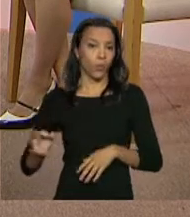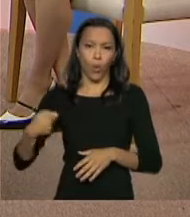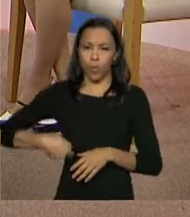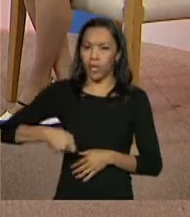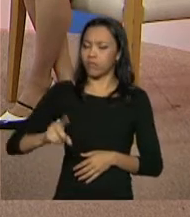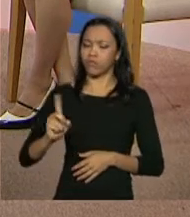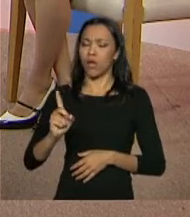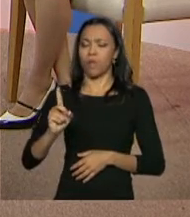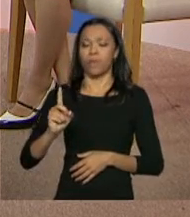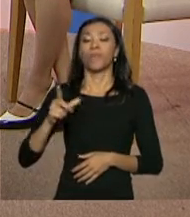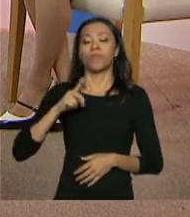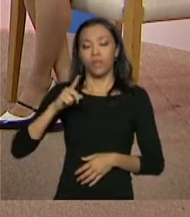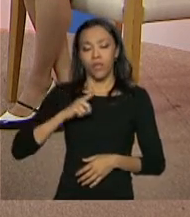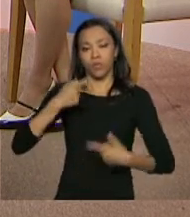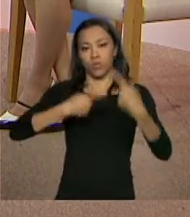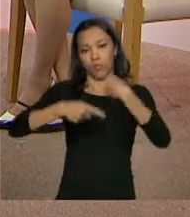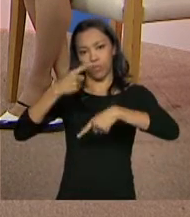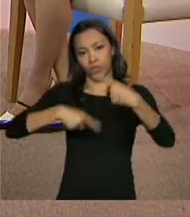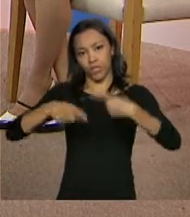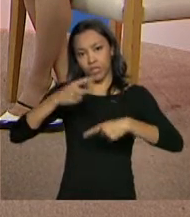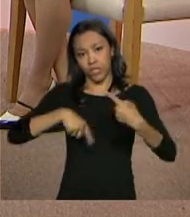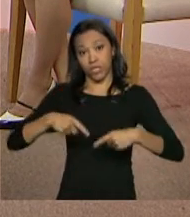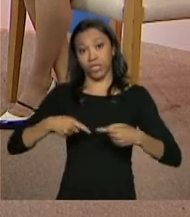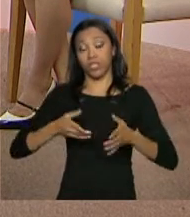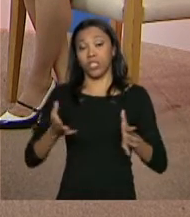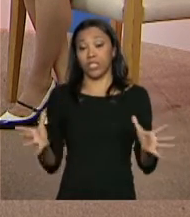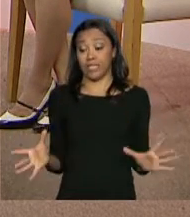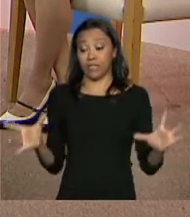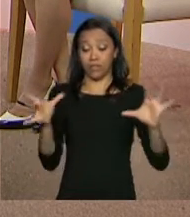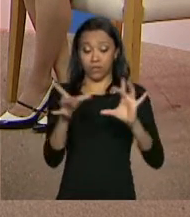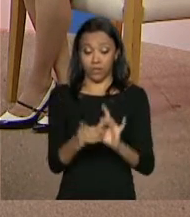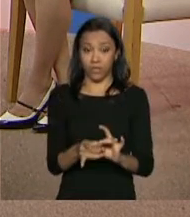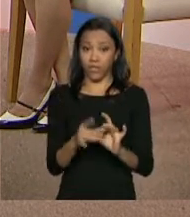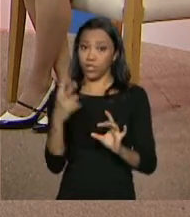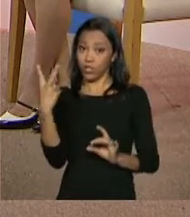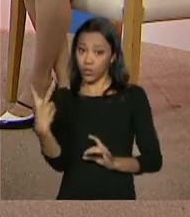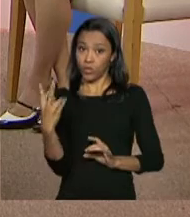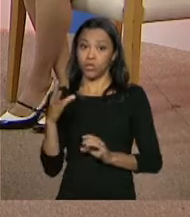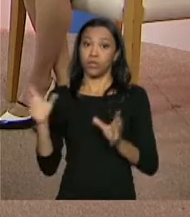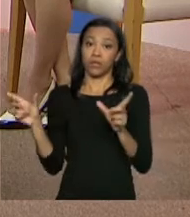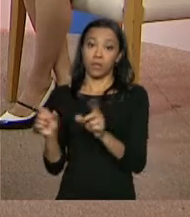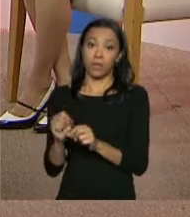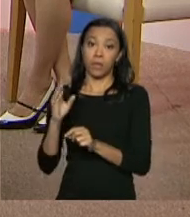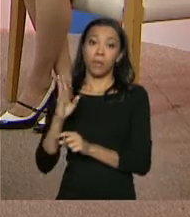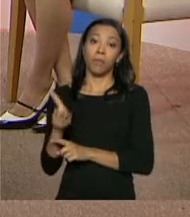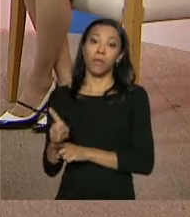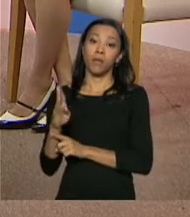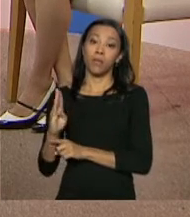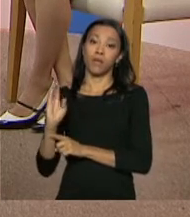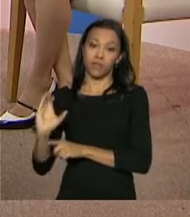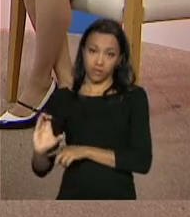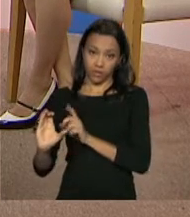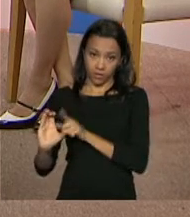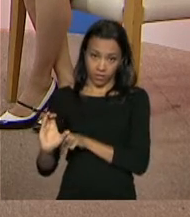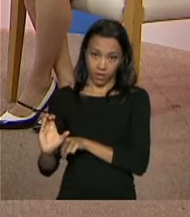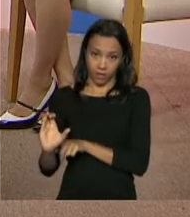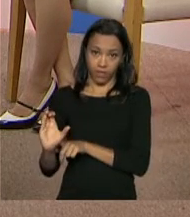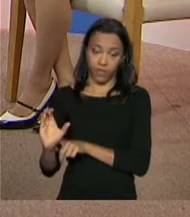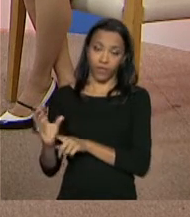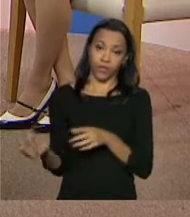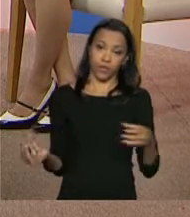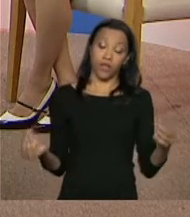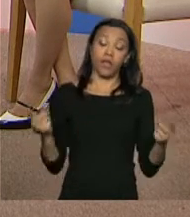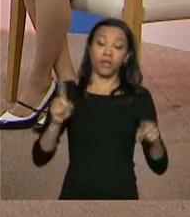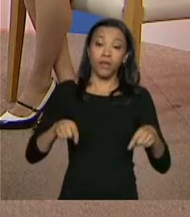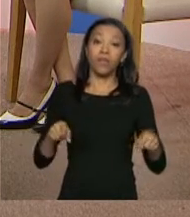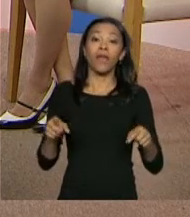tem uma política muito grande de integrar esses dois, né? Para quem não sabe, o BPC é o benefício de prestação continuada, também chamado de LOAS, né? Porque é na Lei